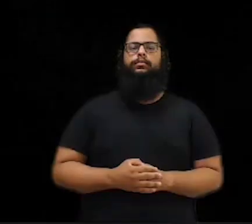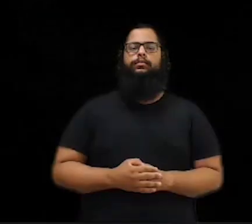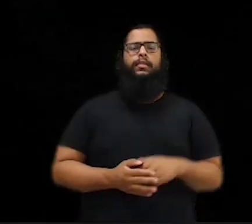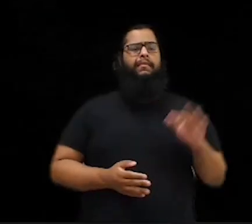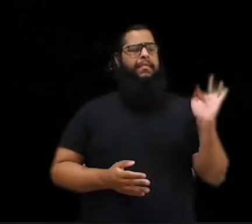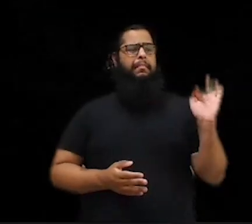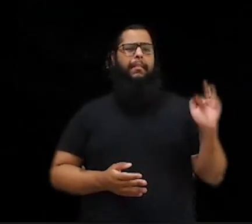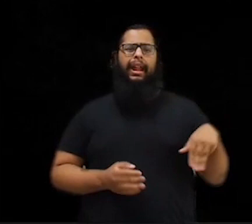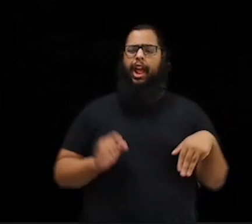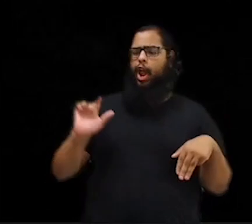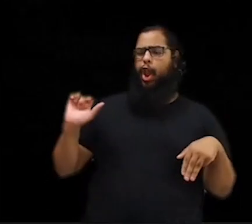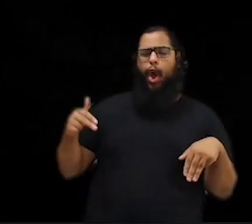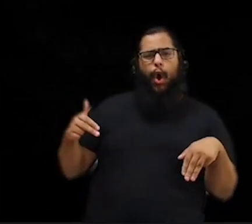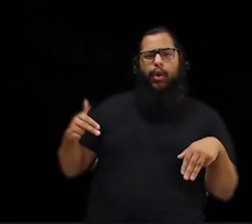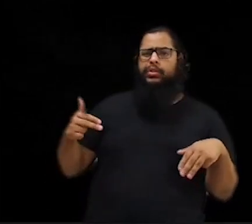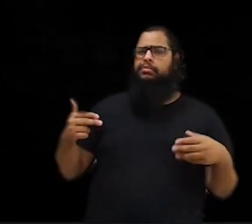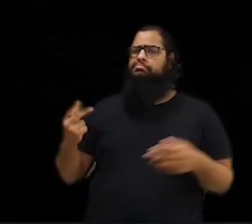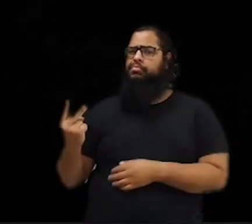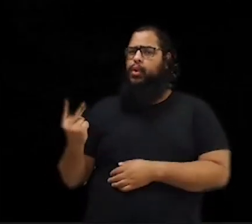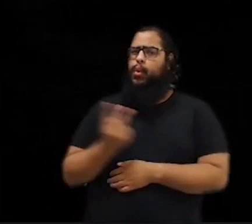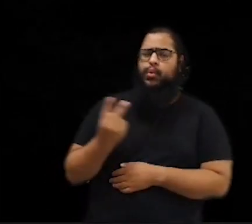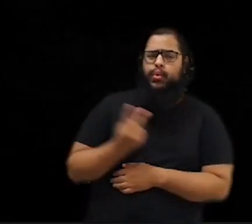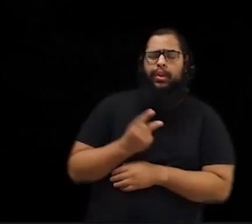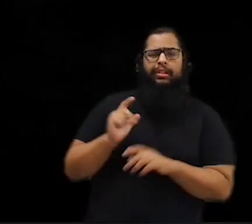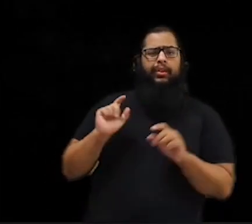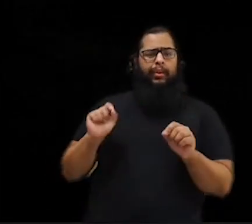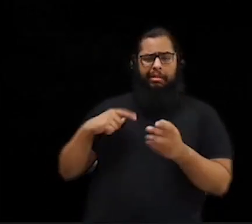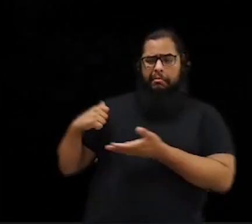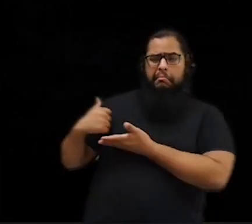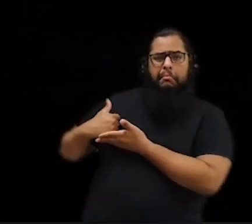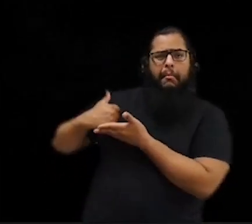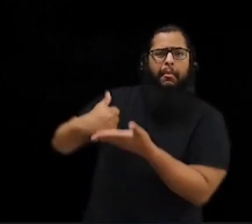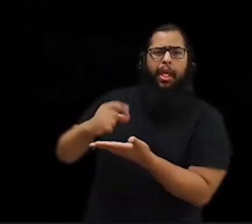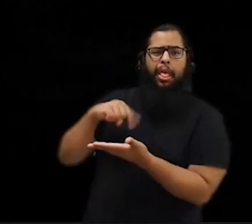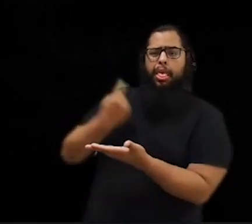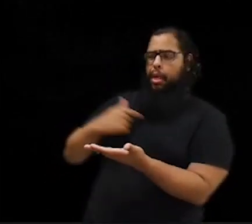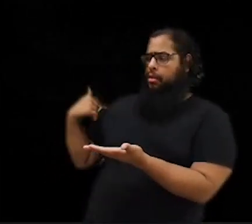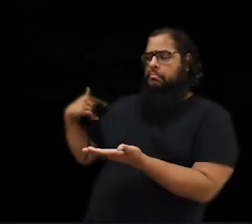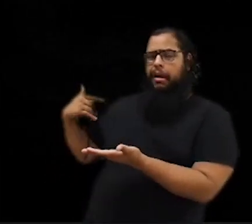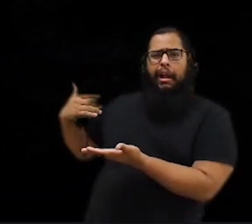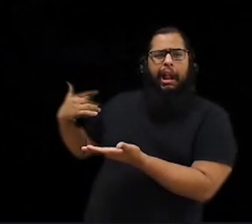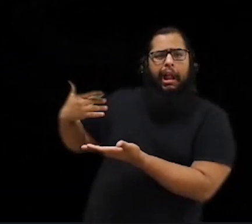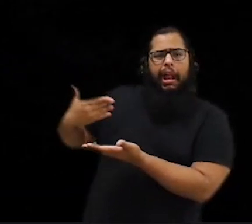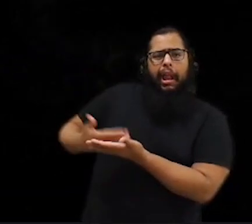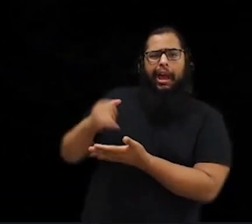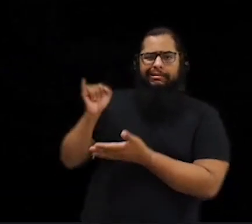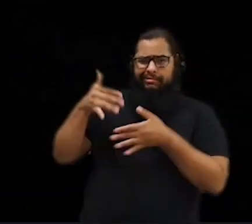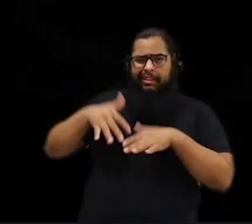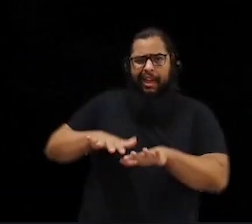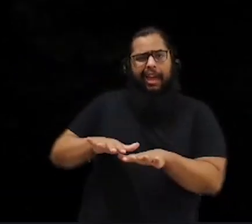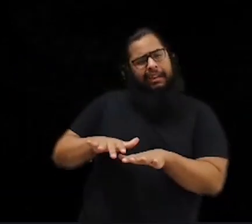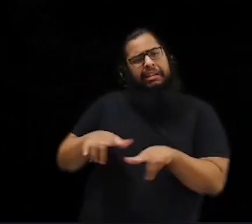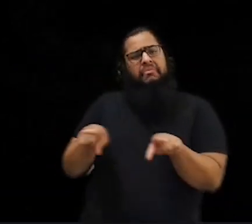Felipe Marins, London, que é quem tem nos carregado ao longo dos anos, né, nesses últimos integras,